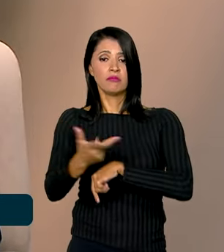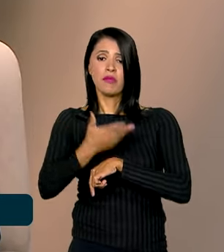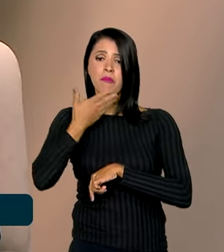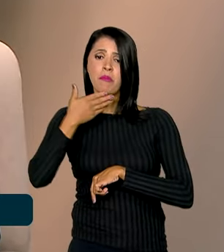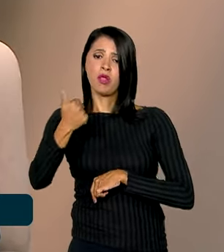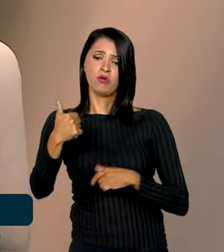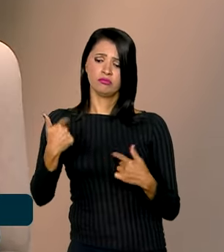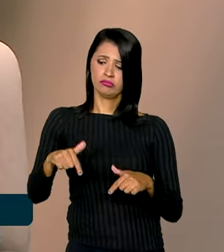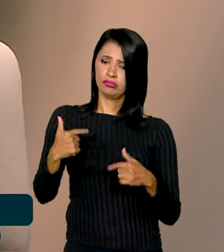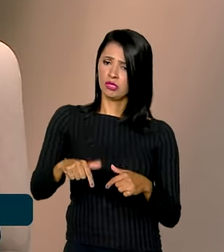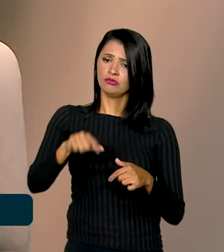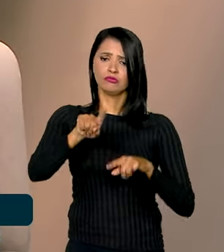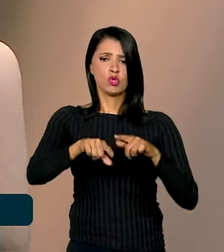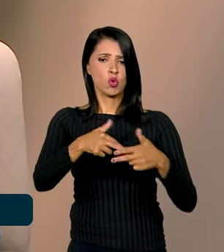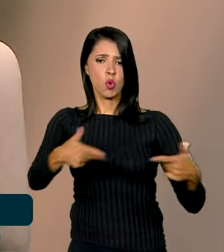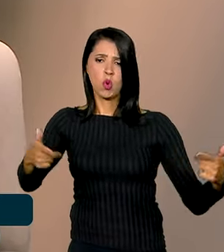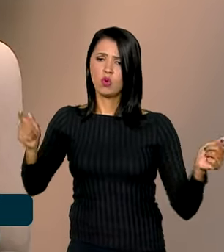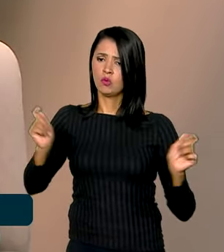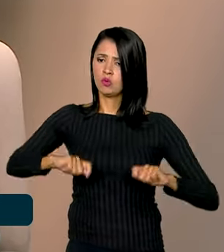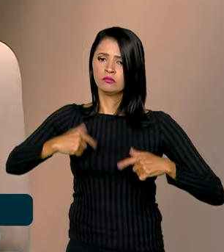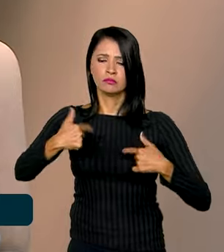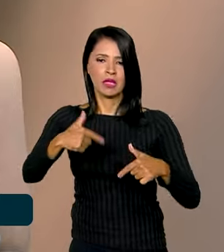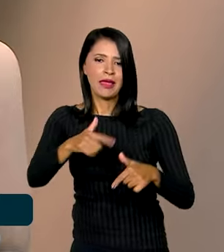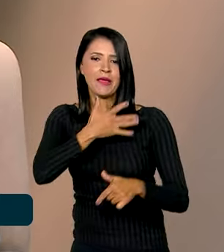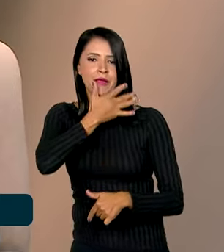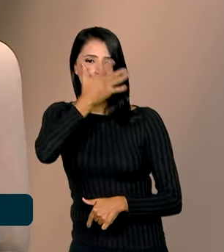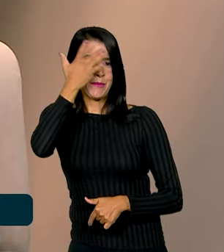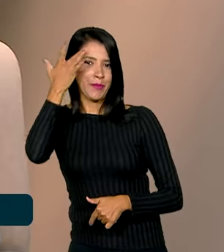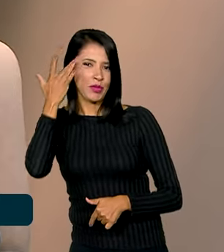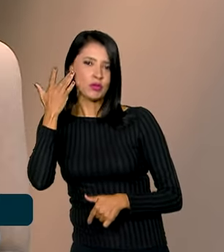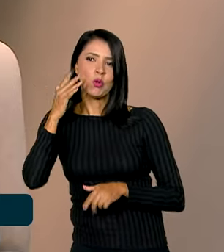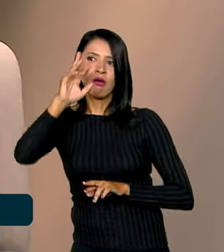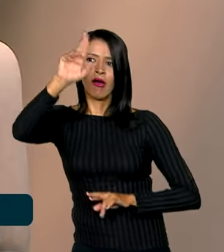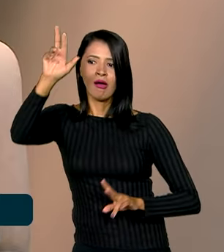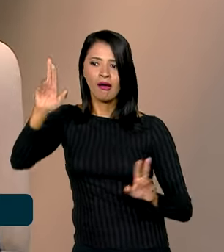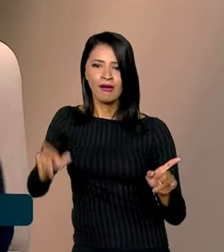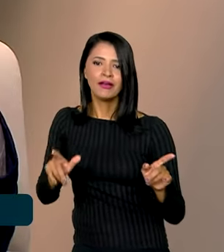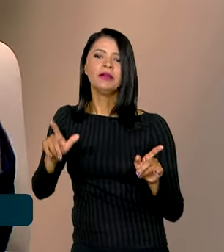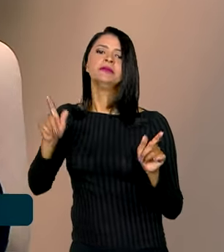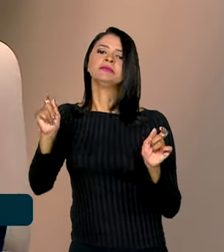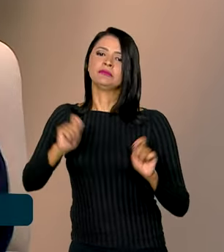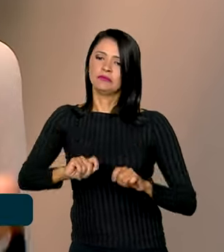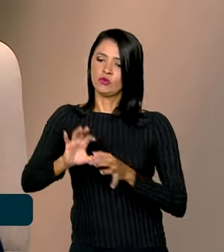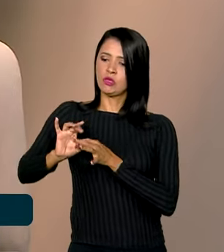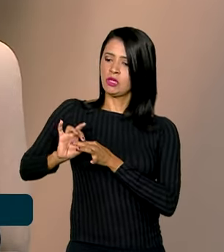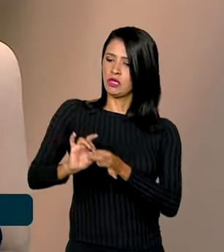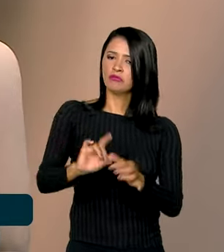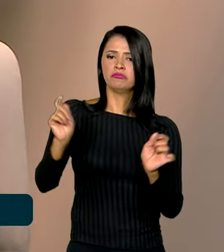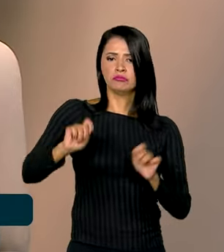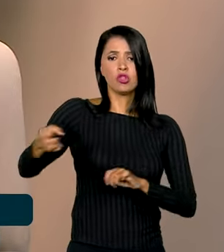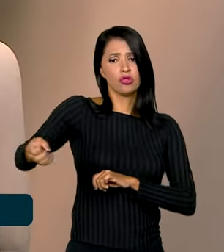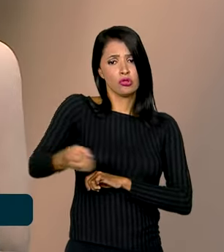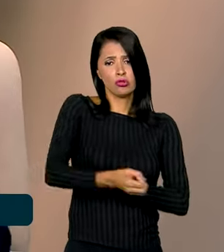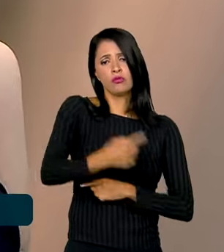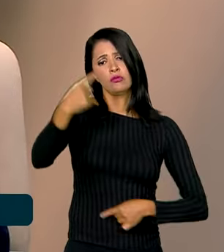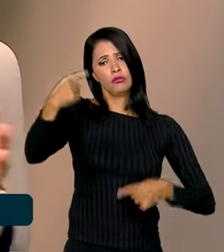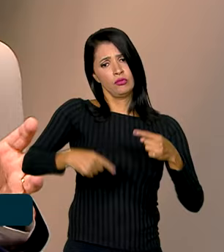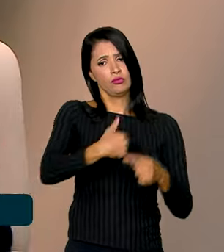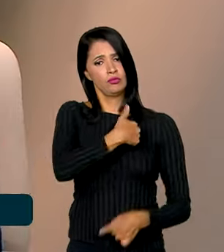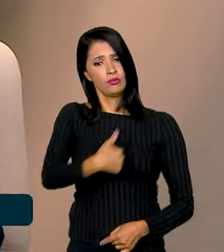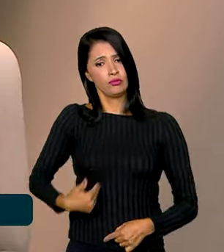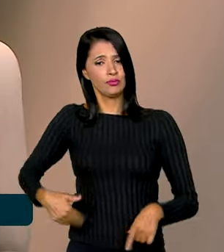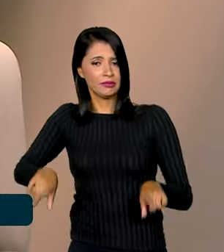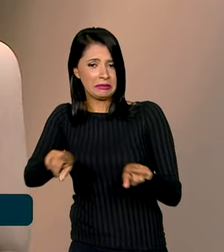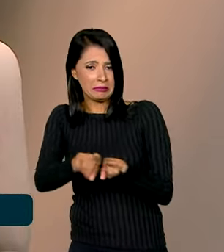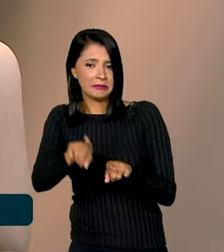capacidade de fazer coisas e pessoas com realidades distintas, que ajudam também a inovar na política pública. Então, para a